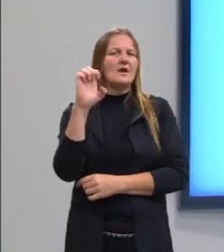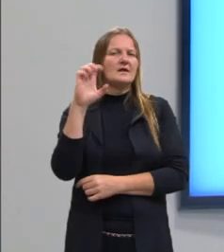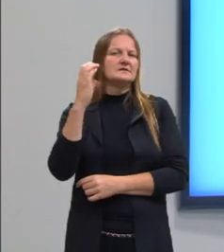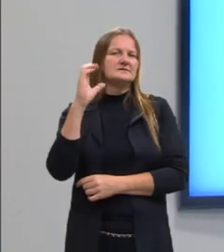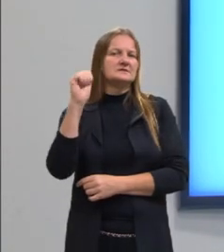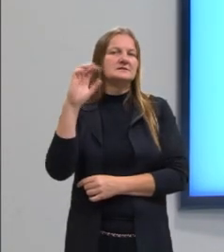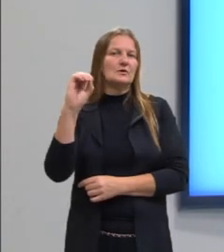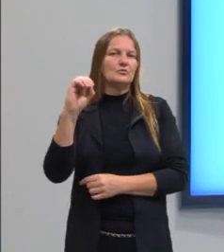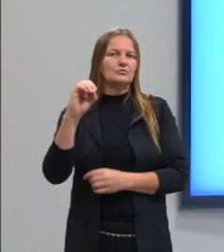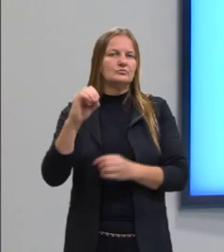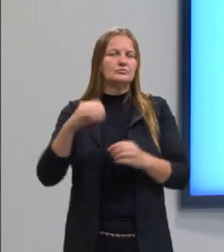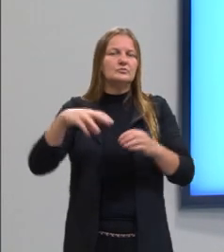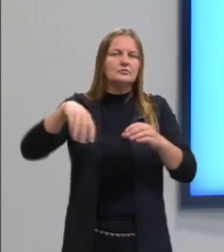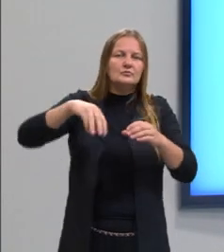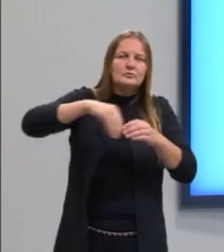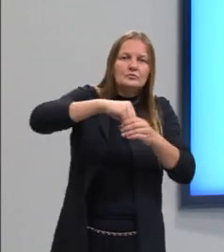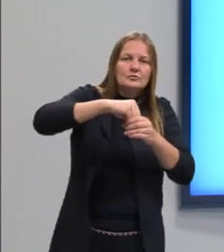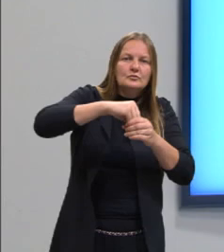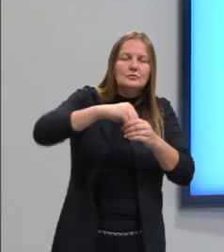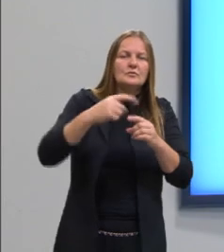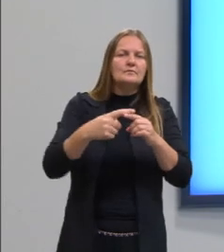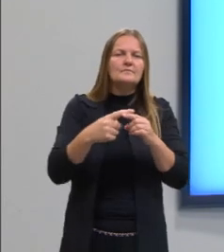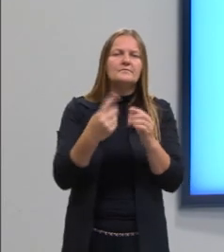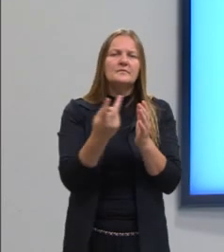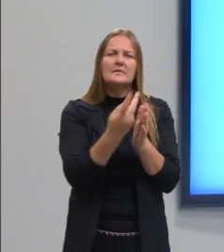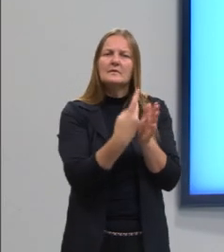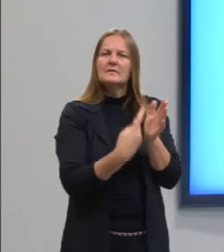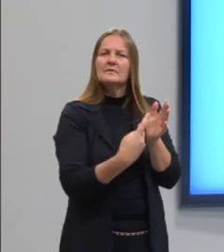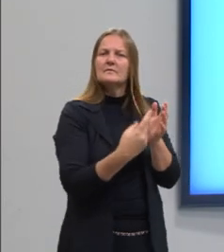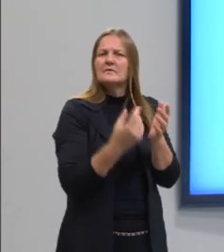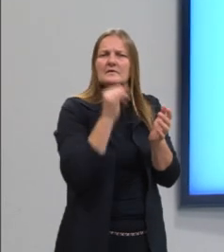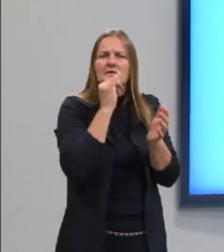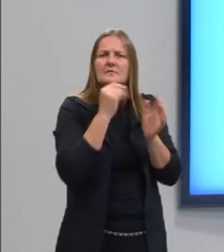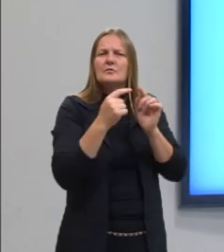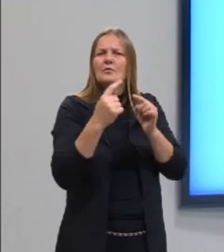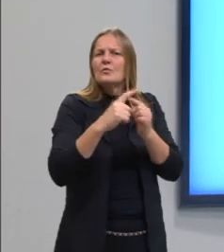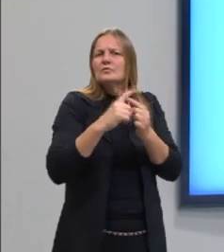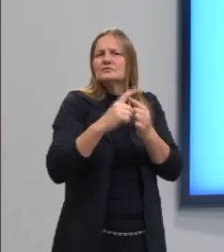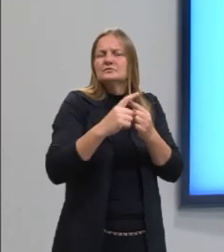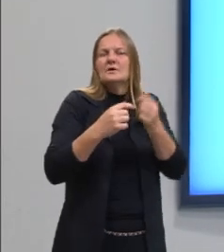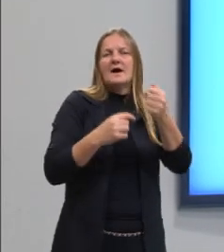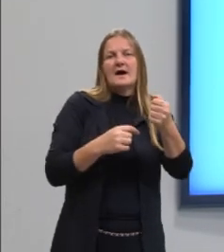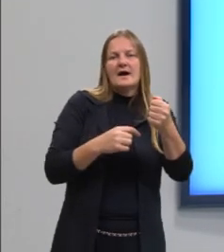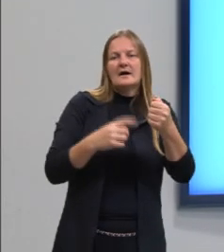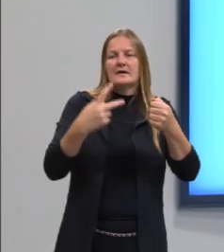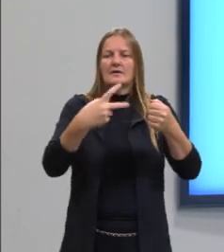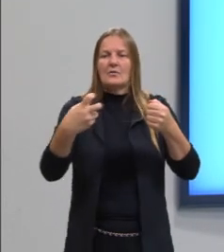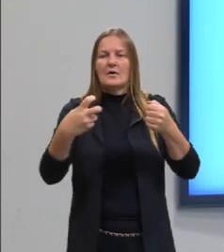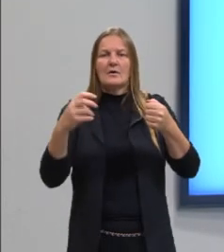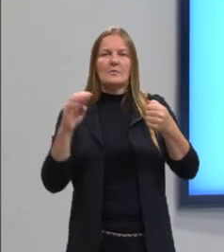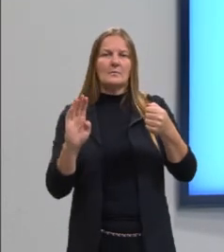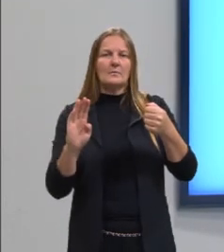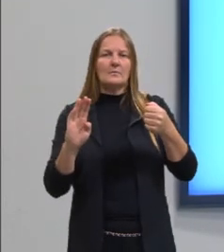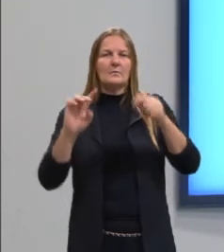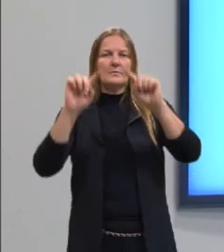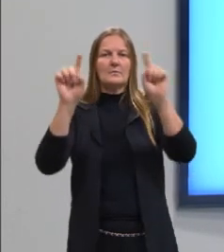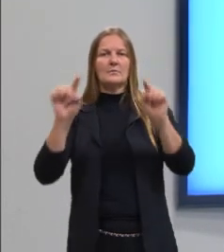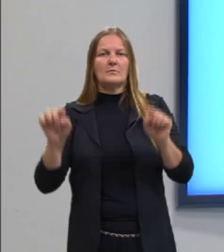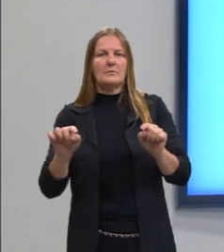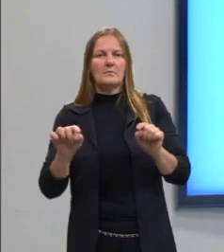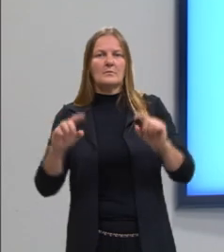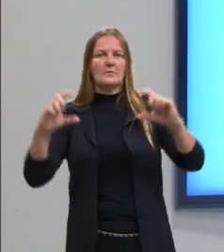eu posso pensar ele descrito de uma forma, tipo, conjunto A, igual, abre chaves, então,